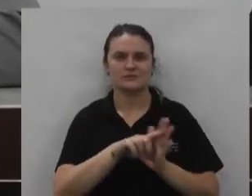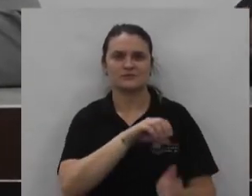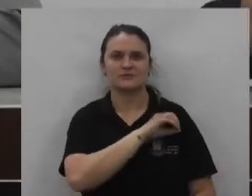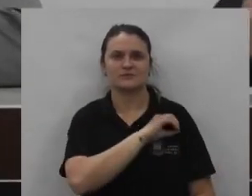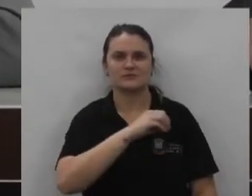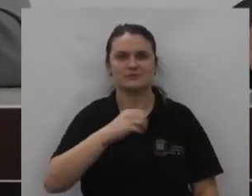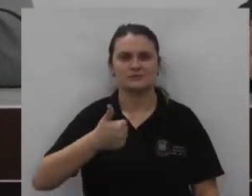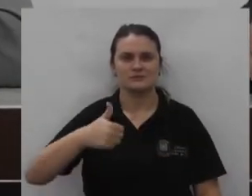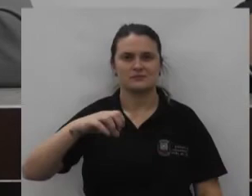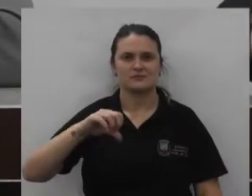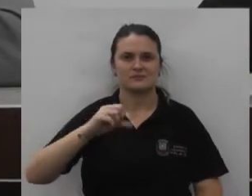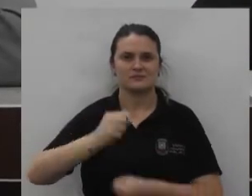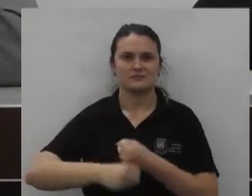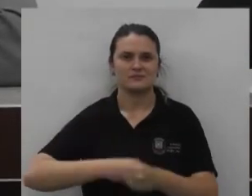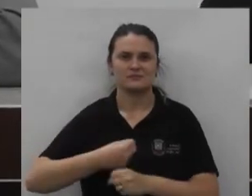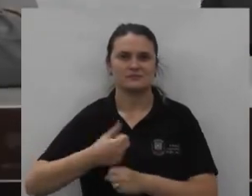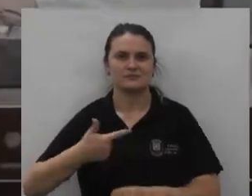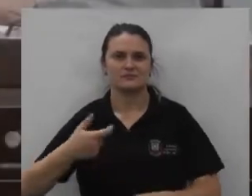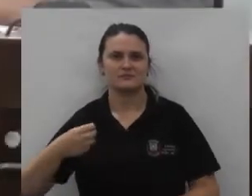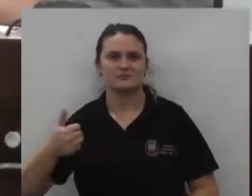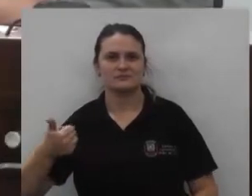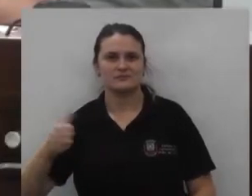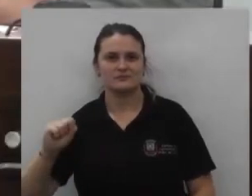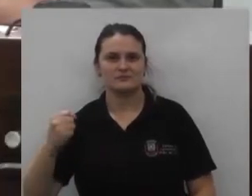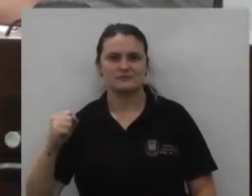ordinária número 19 de 2018